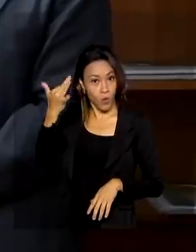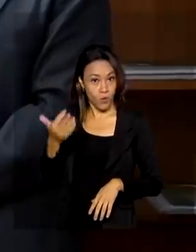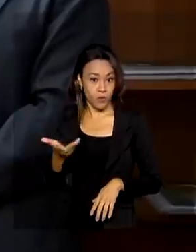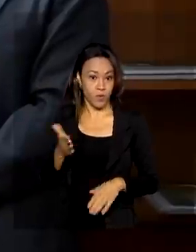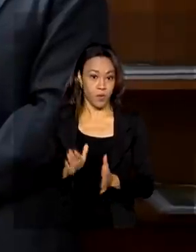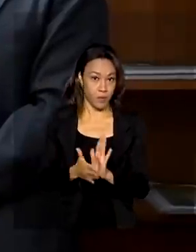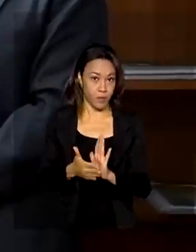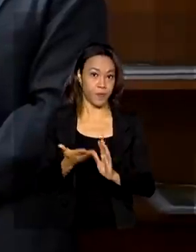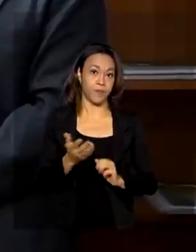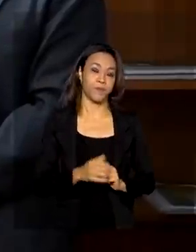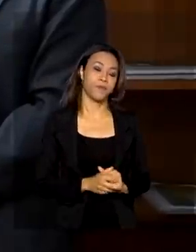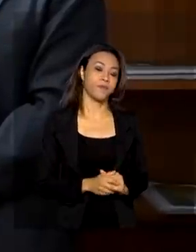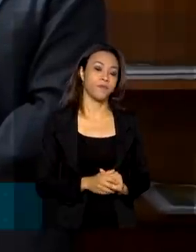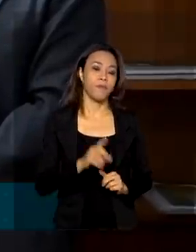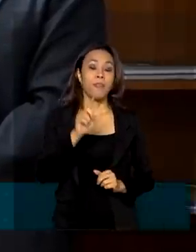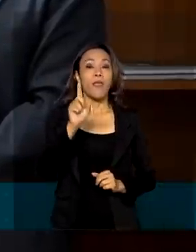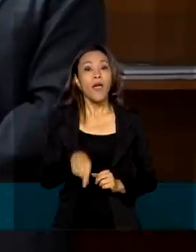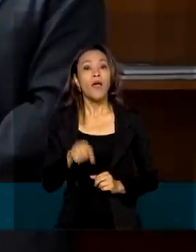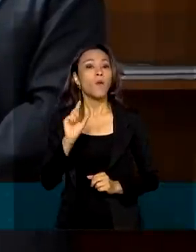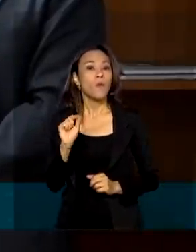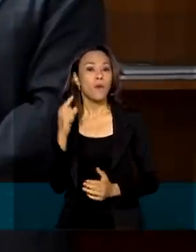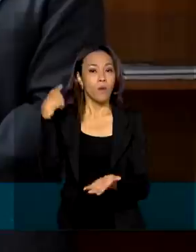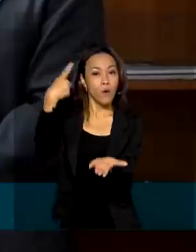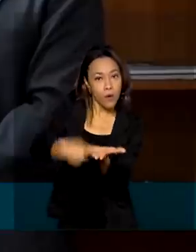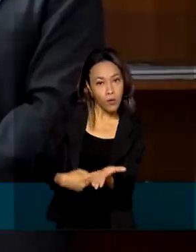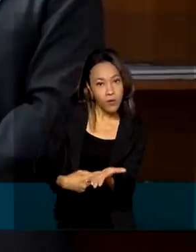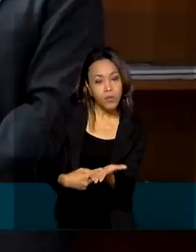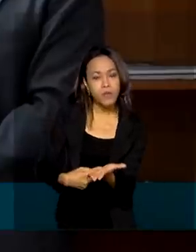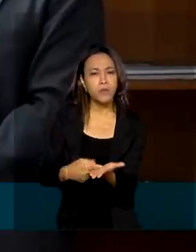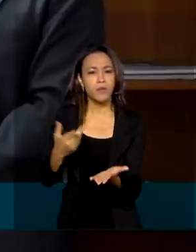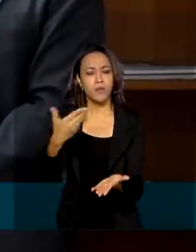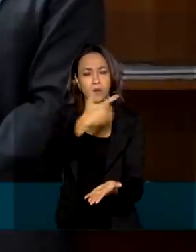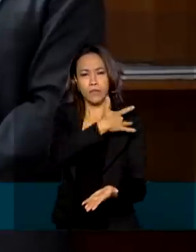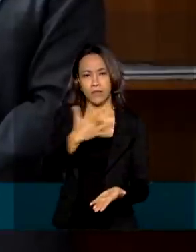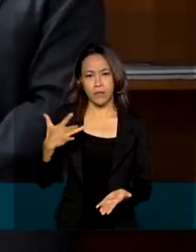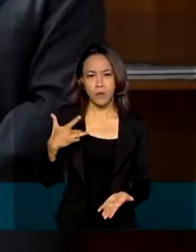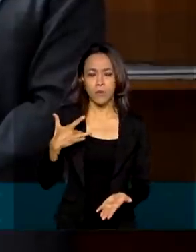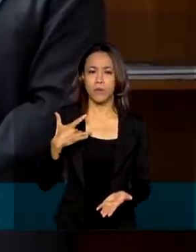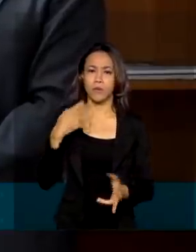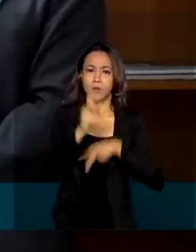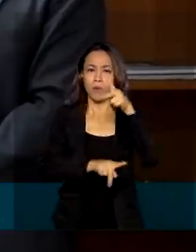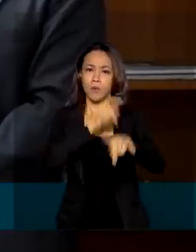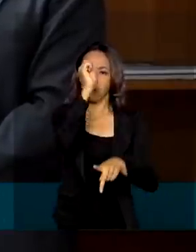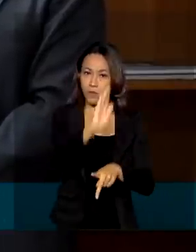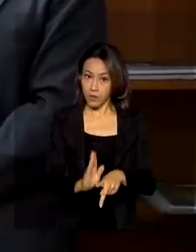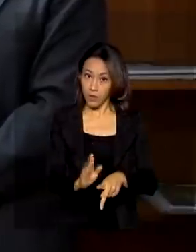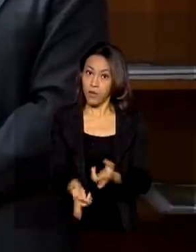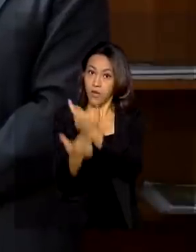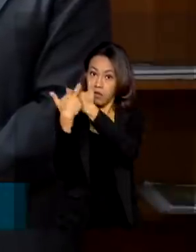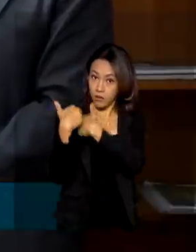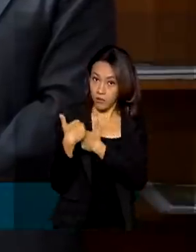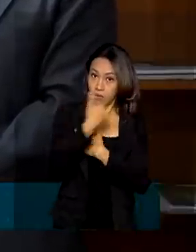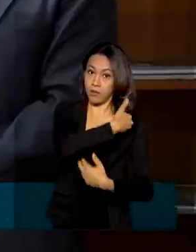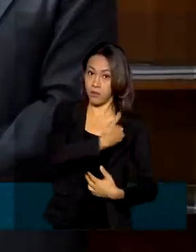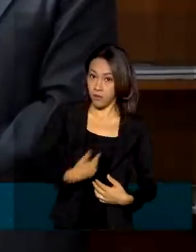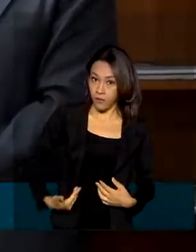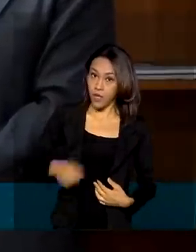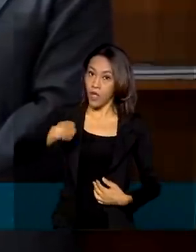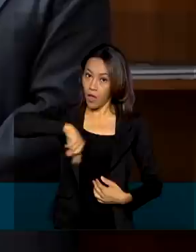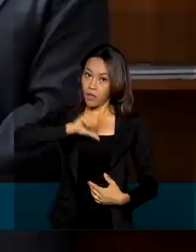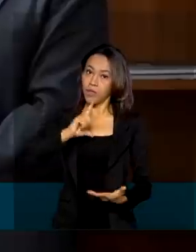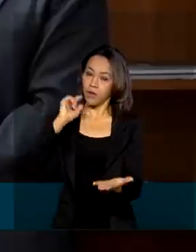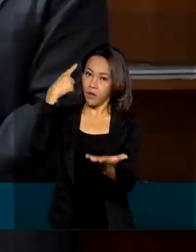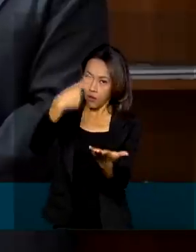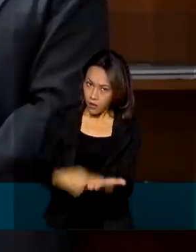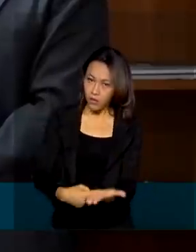compromisso com a saúde do povo brasileiro e com a responsabilidade também fiscal. Nós temos um compromisso com a saúde